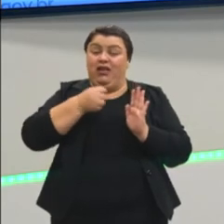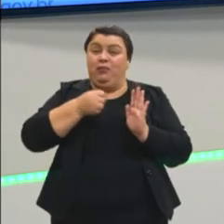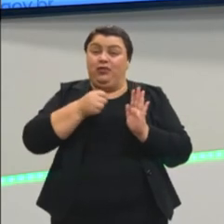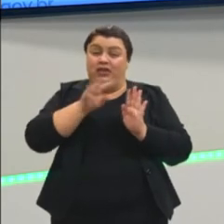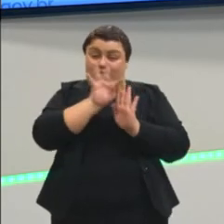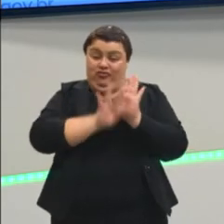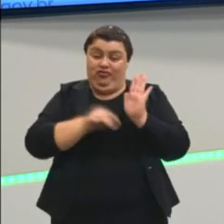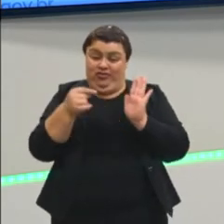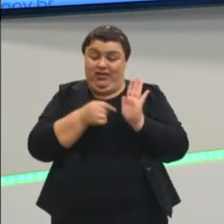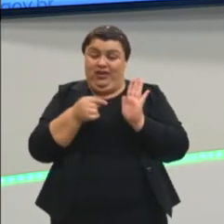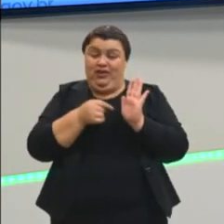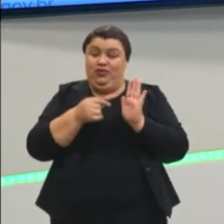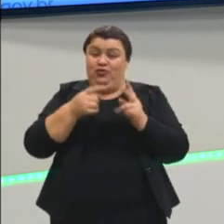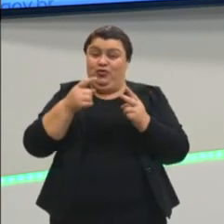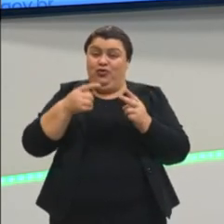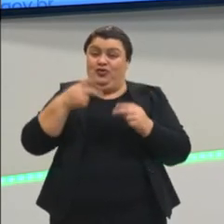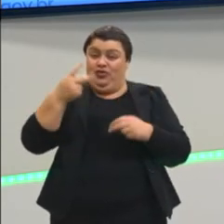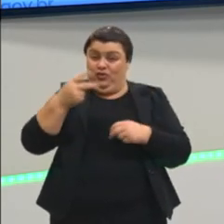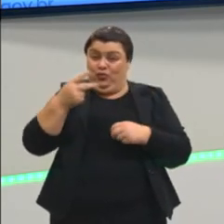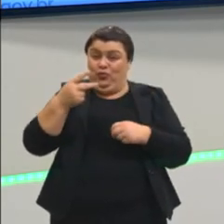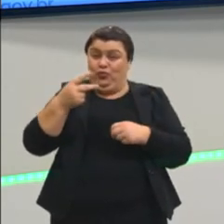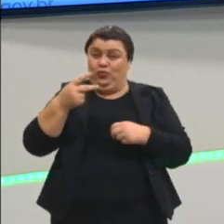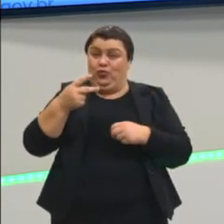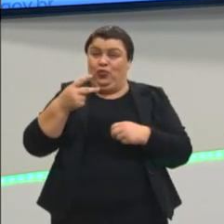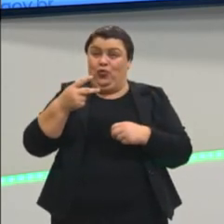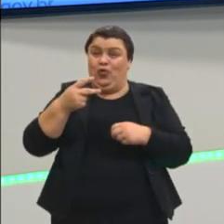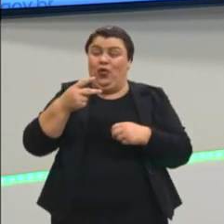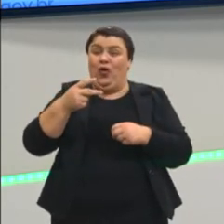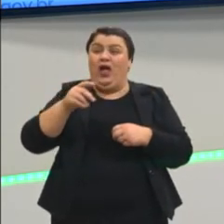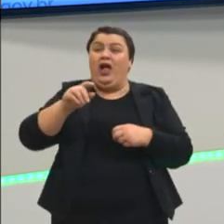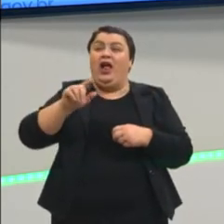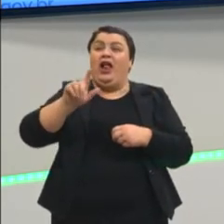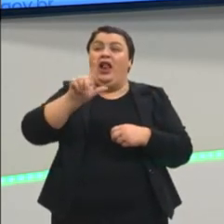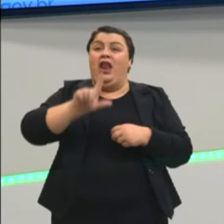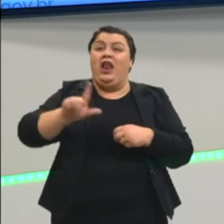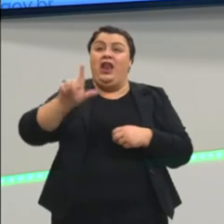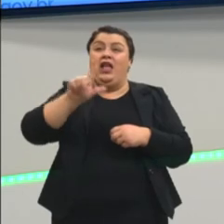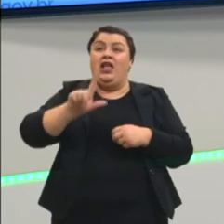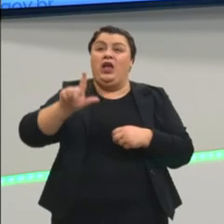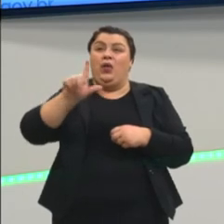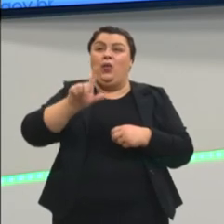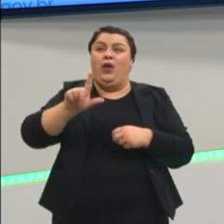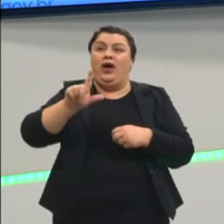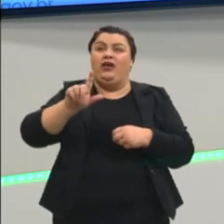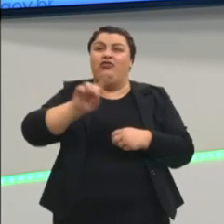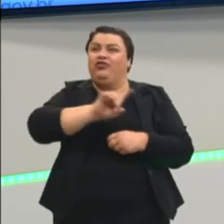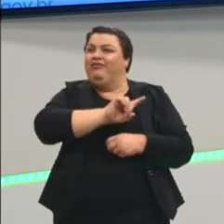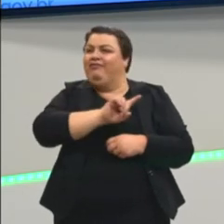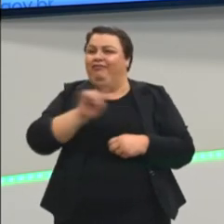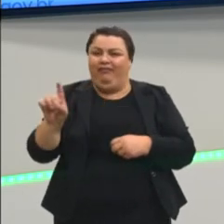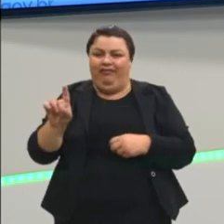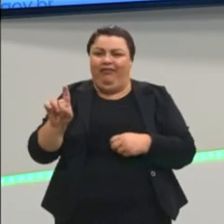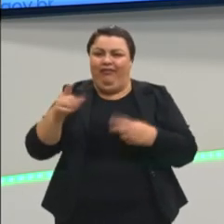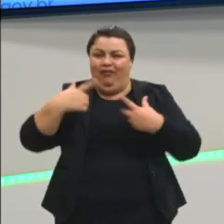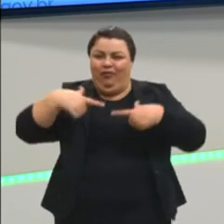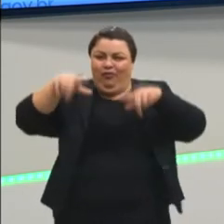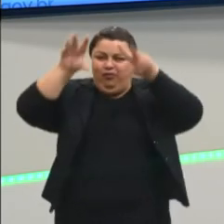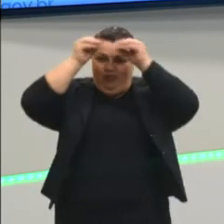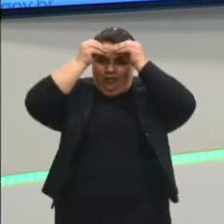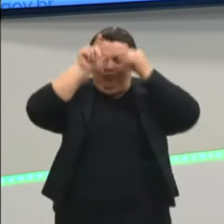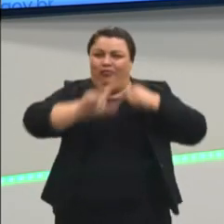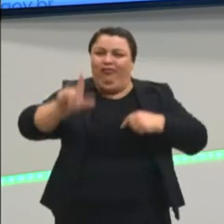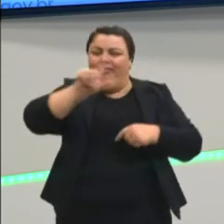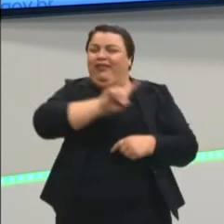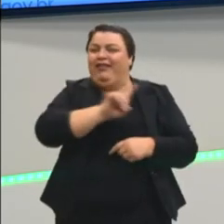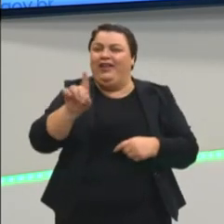se dá através da linguagem não literária. Conseguem perceber a diferença? vocês têm